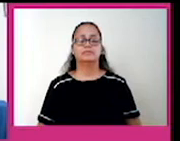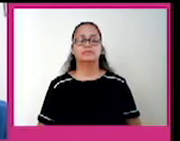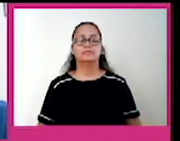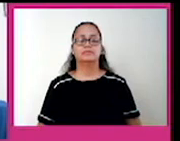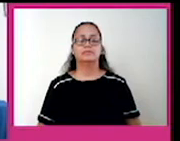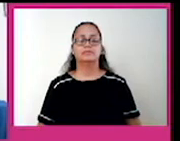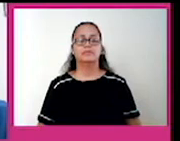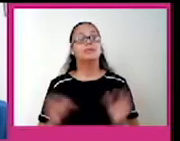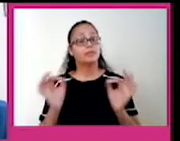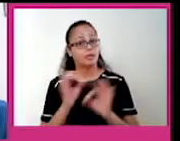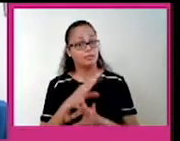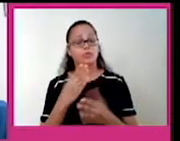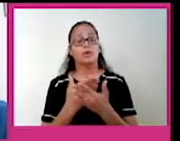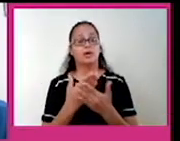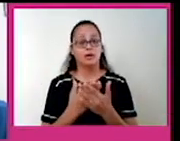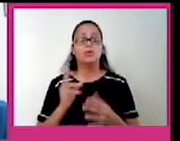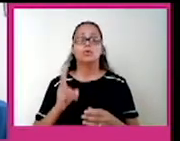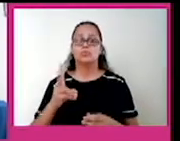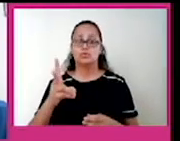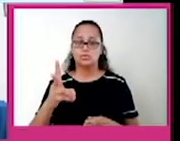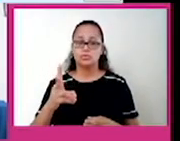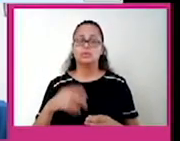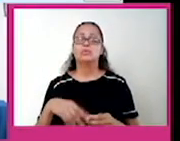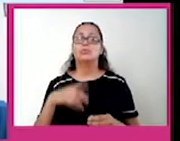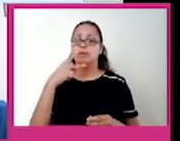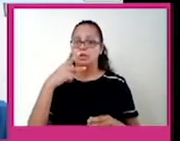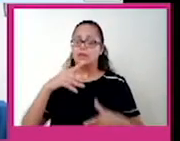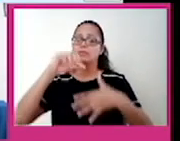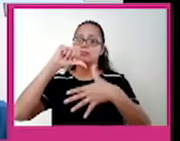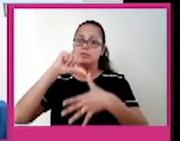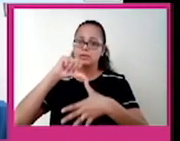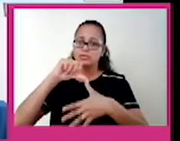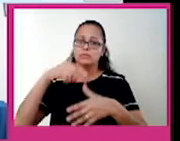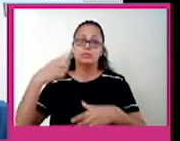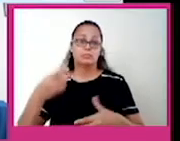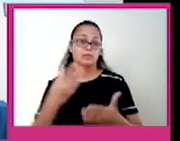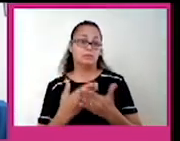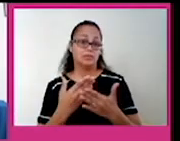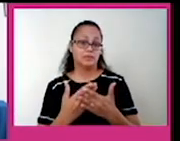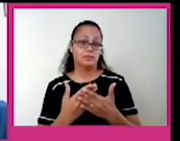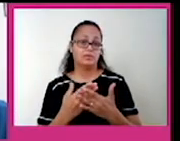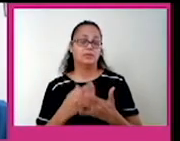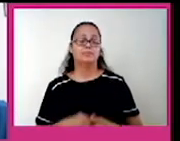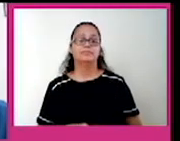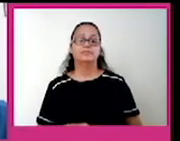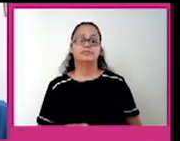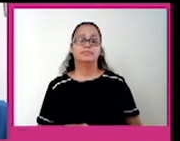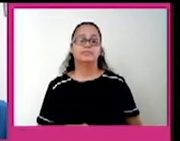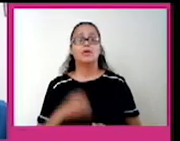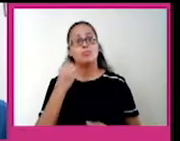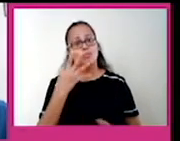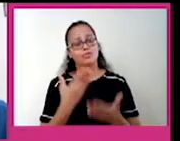por aqui fica a nossa aula de hoje. A gente continua falando do relevo da América do Sul na próxima aula, certo? E é isso.